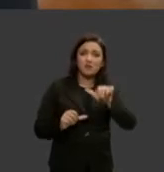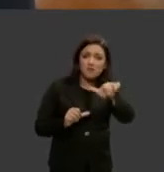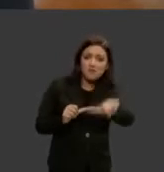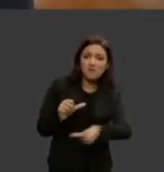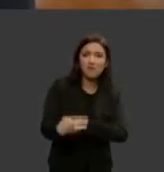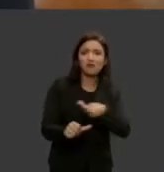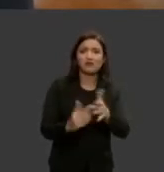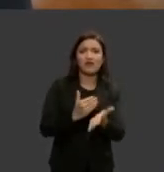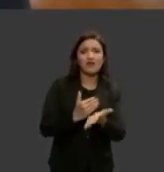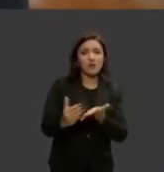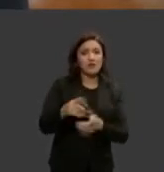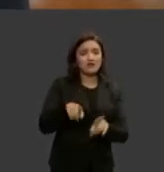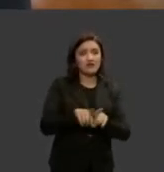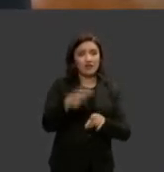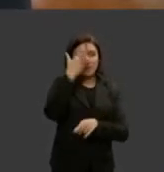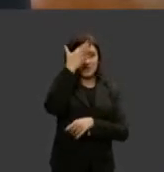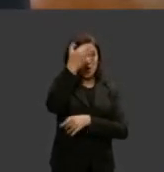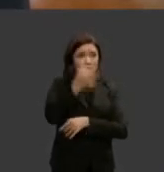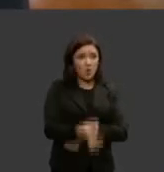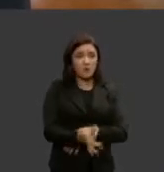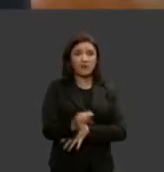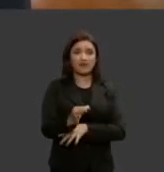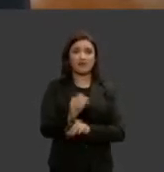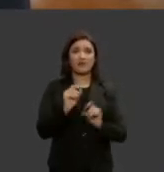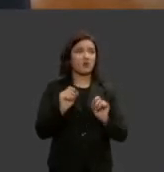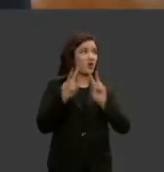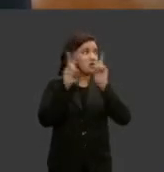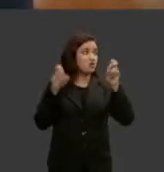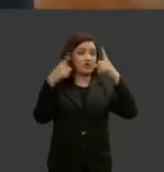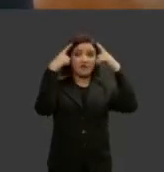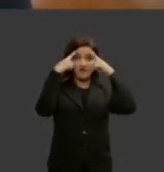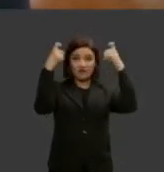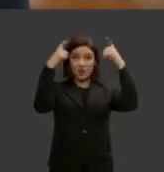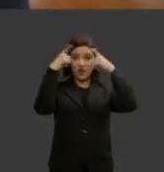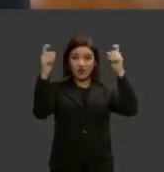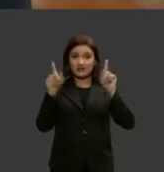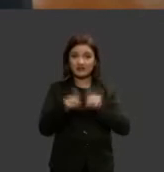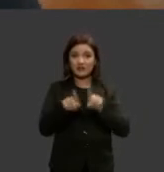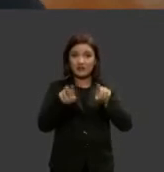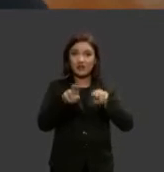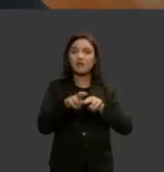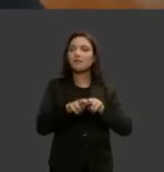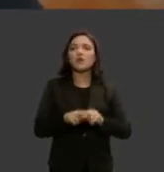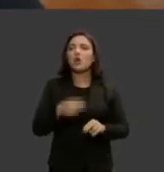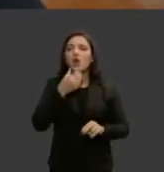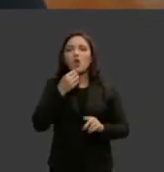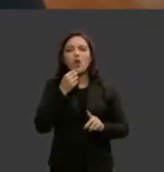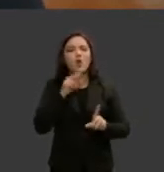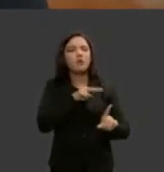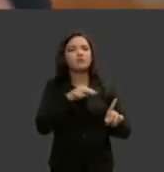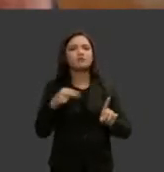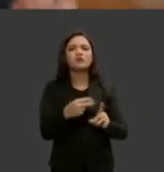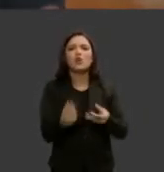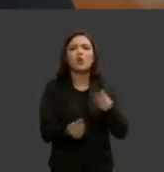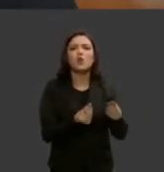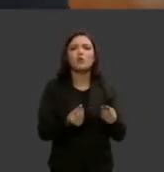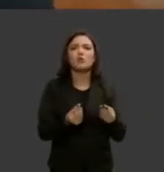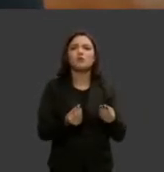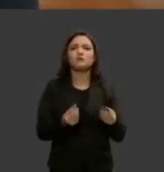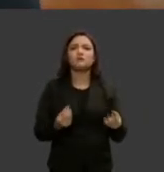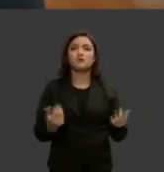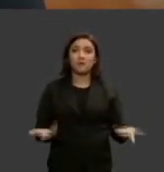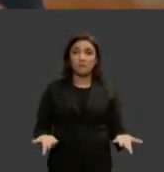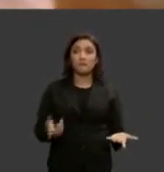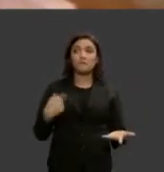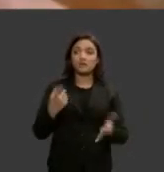a compreender também toda essa questão da violência pela perspectiva masculina e a gente faz essa pergunta como eu